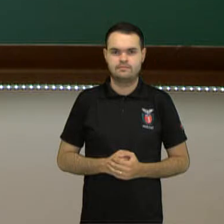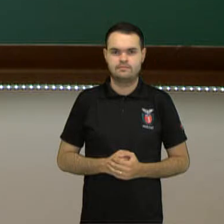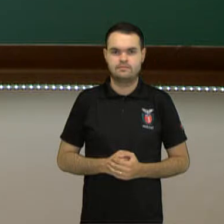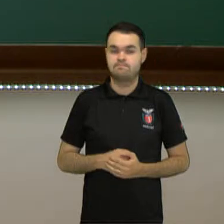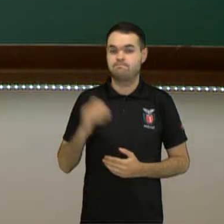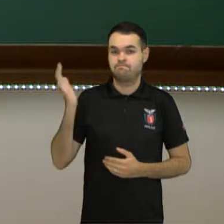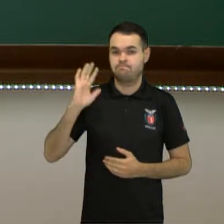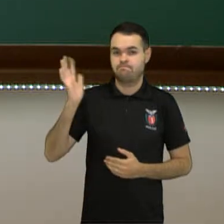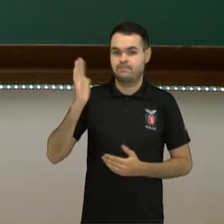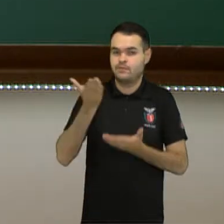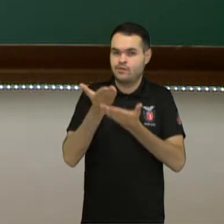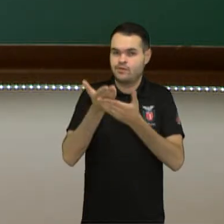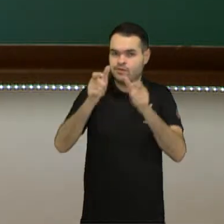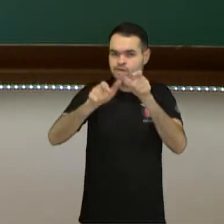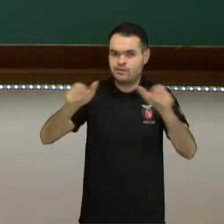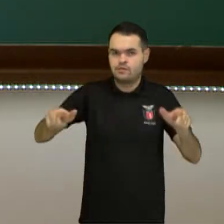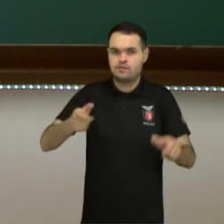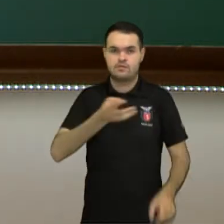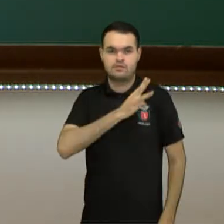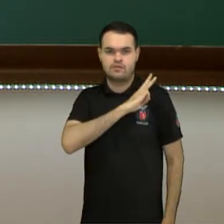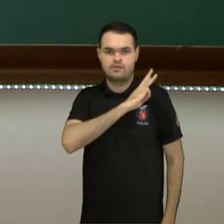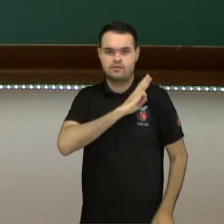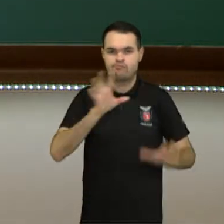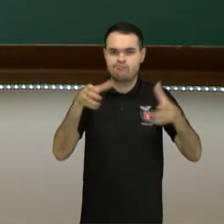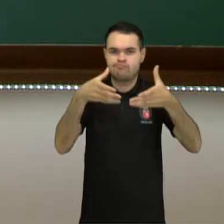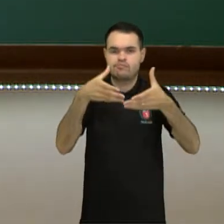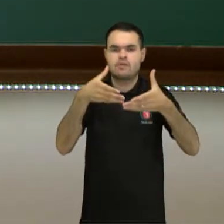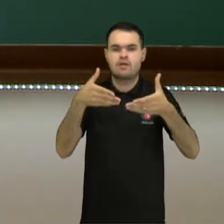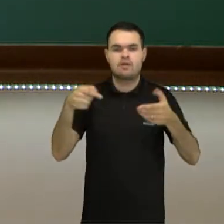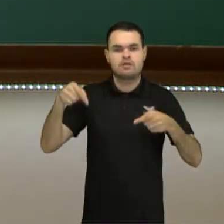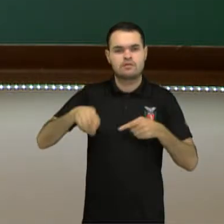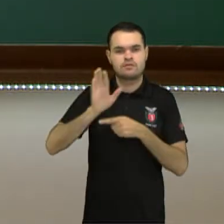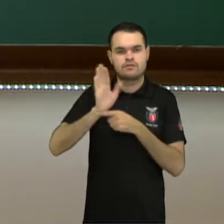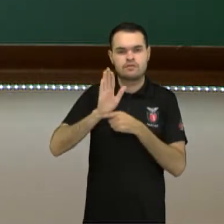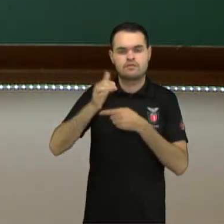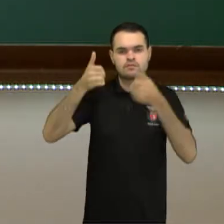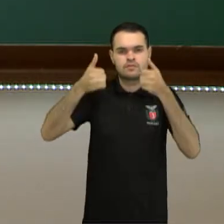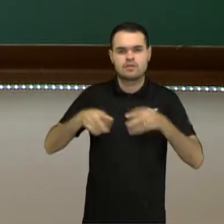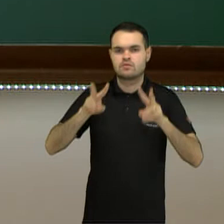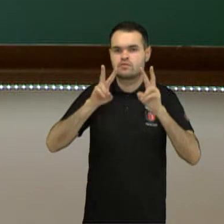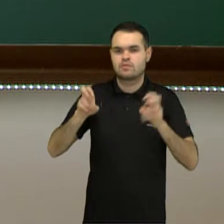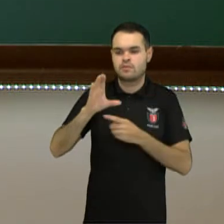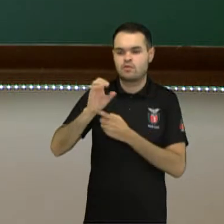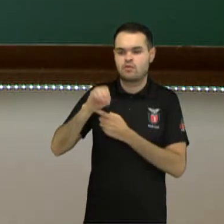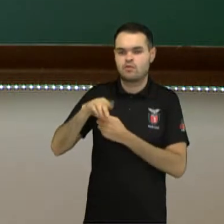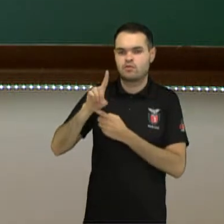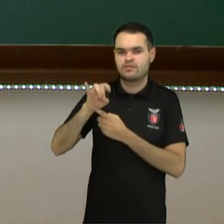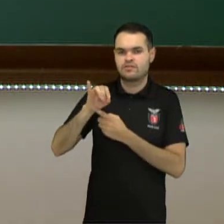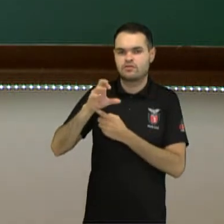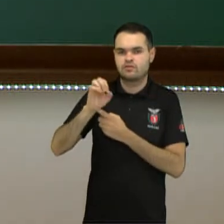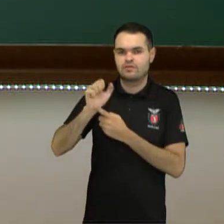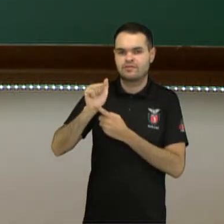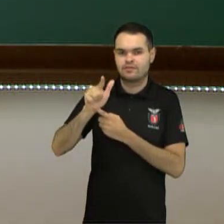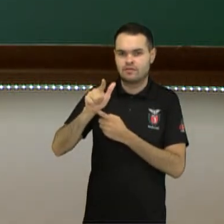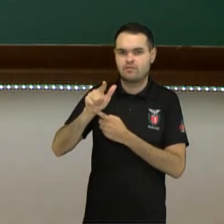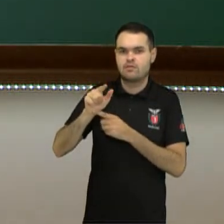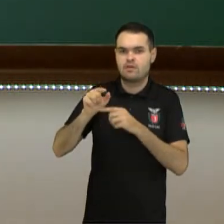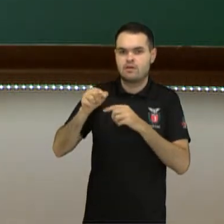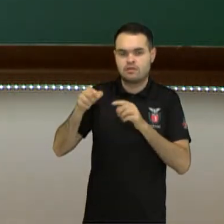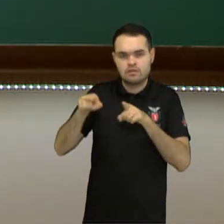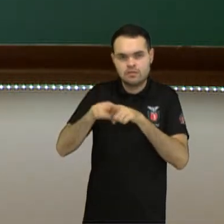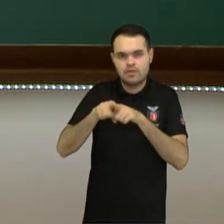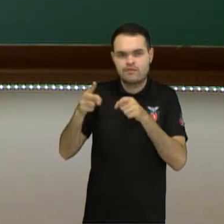Olá, estudantes da terceira série. Nesse vídeo vamos falar sobre condicional regulares. Vamos lá?